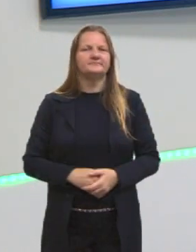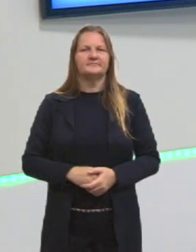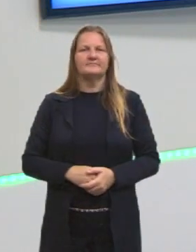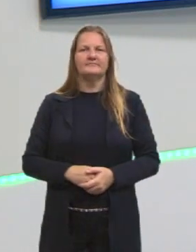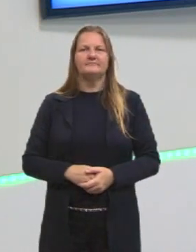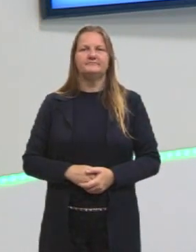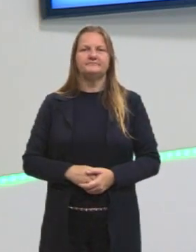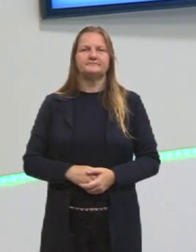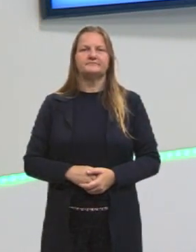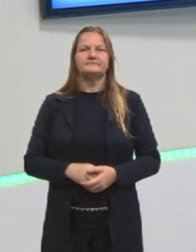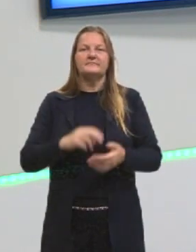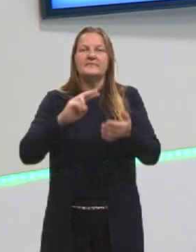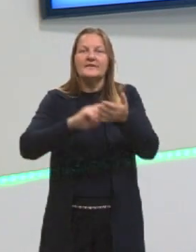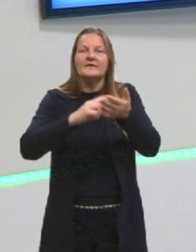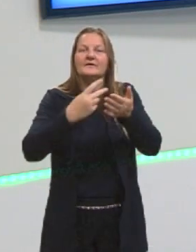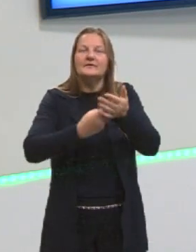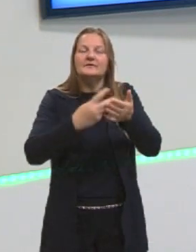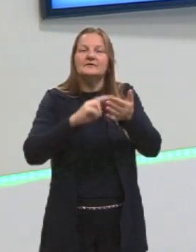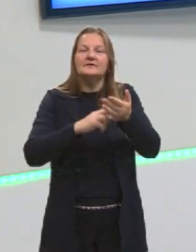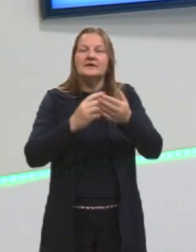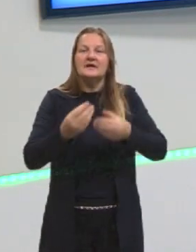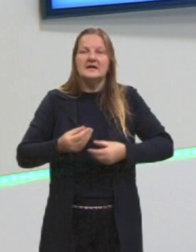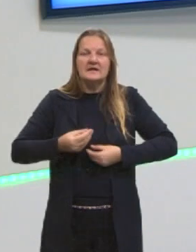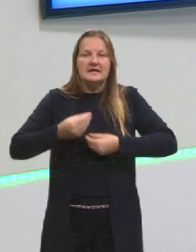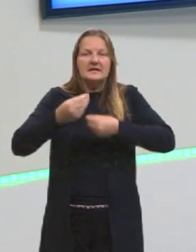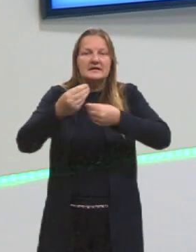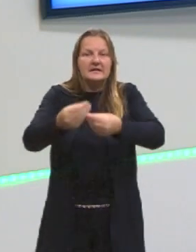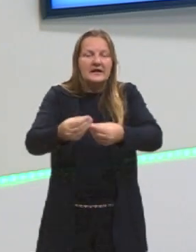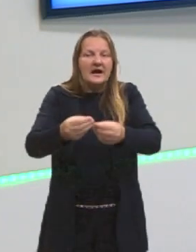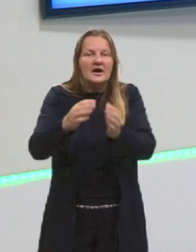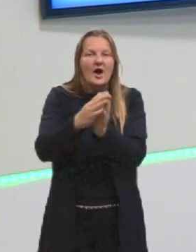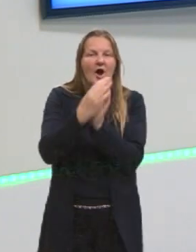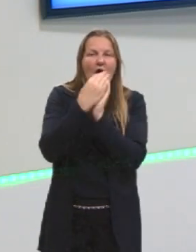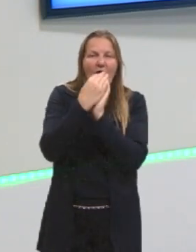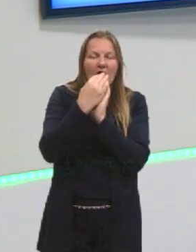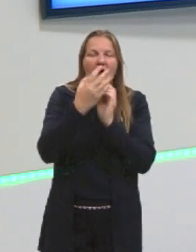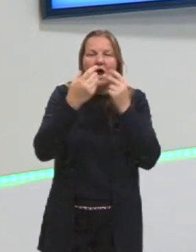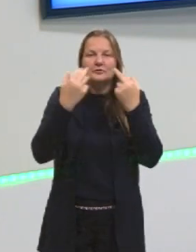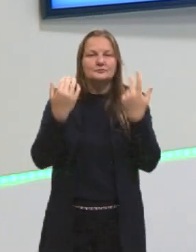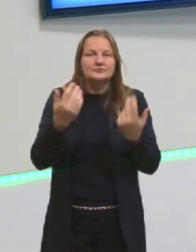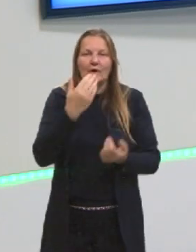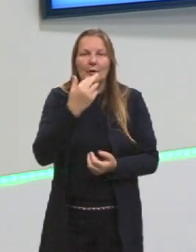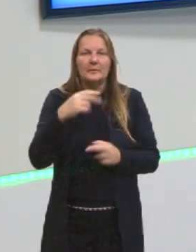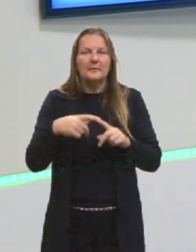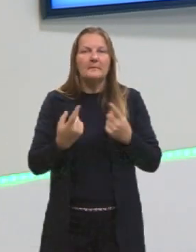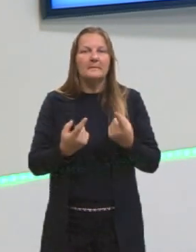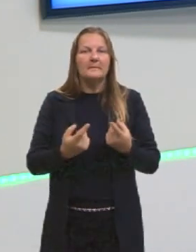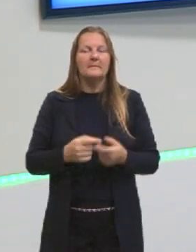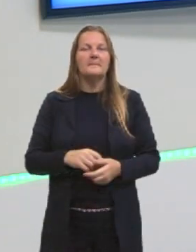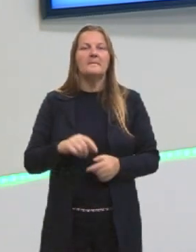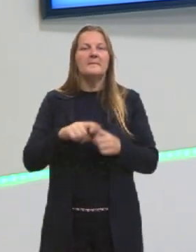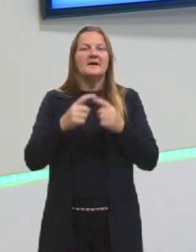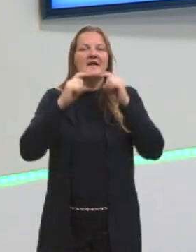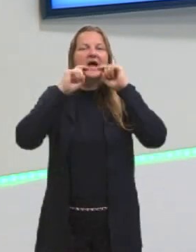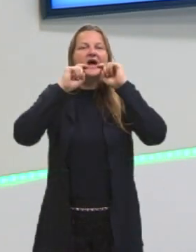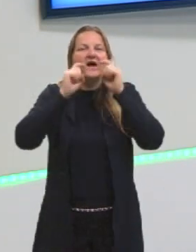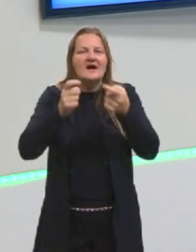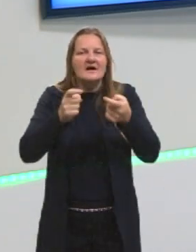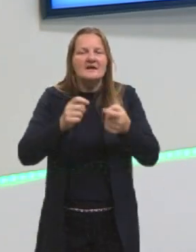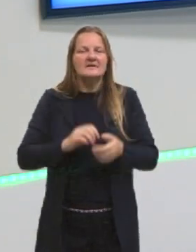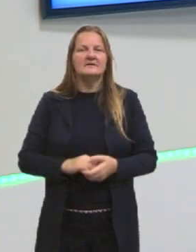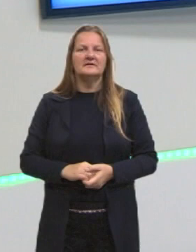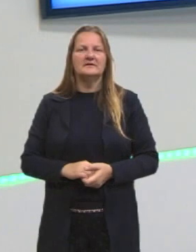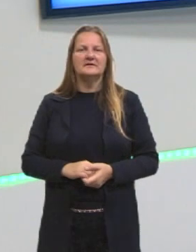Porque significa entregar o lanche, entregar a comida. Mas ele está fazendo uma crítica aqui, porque para